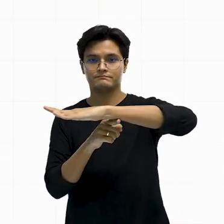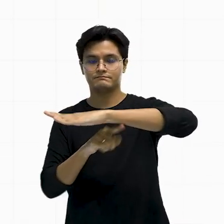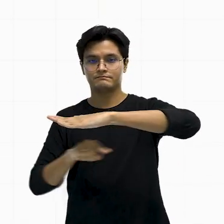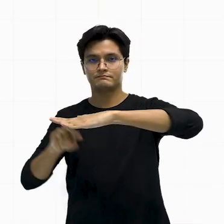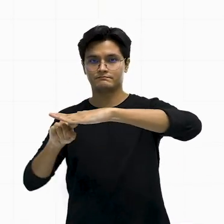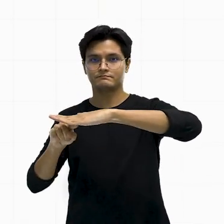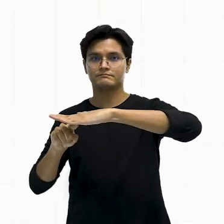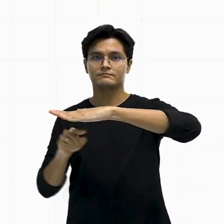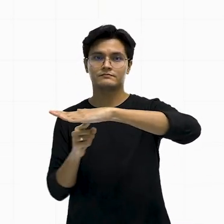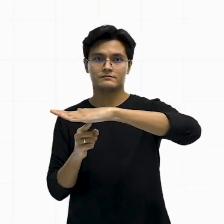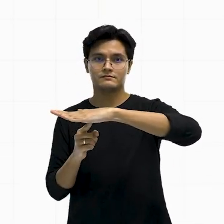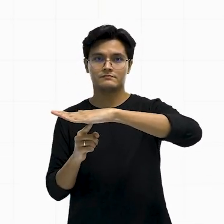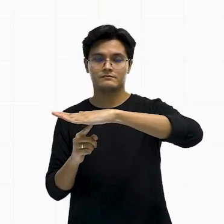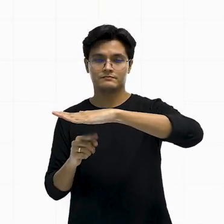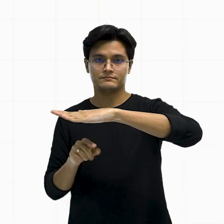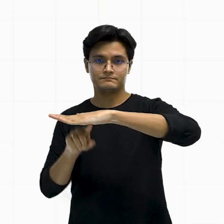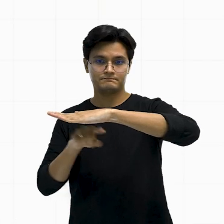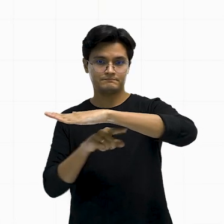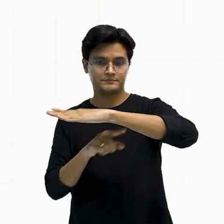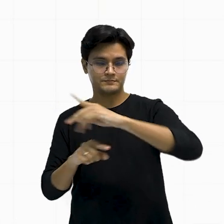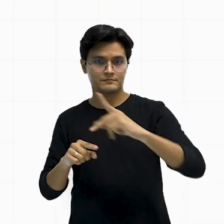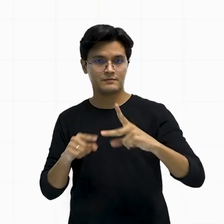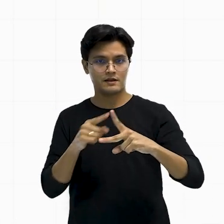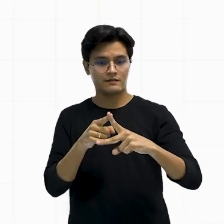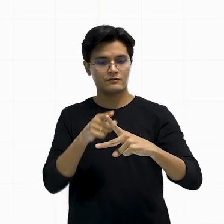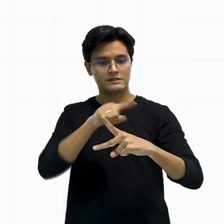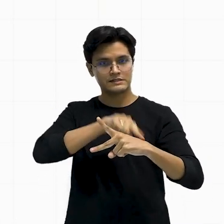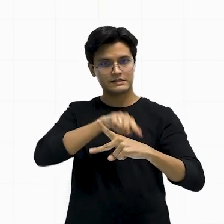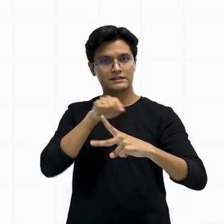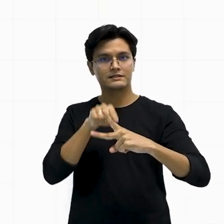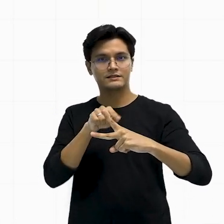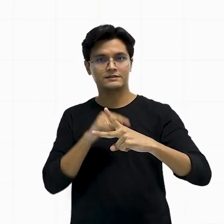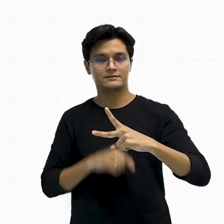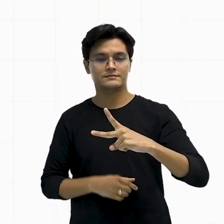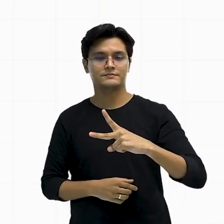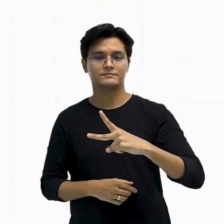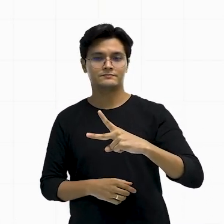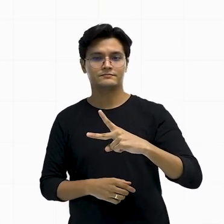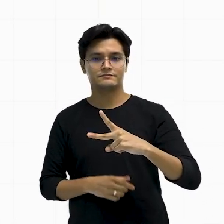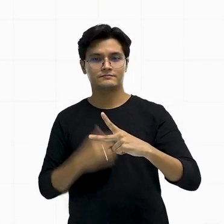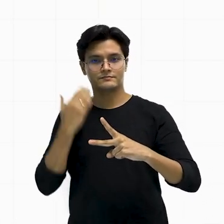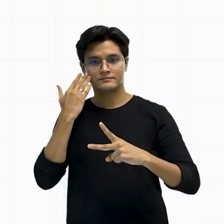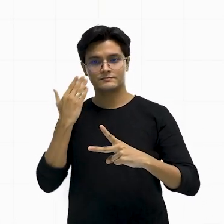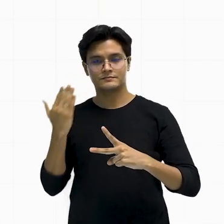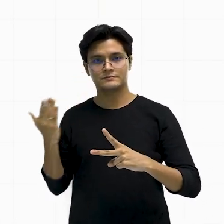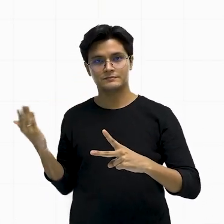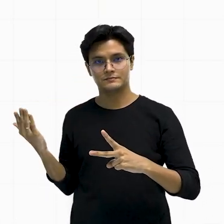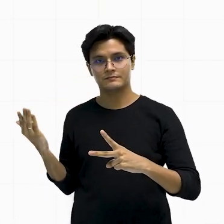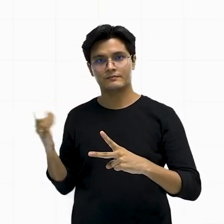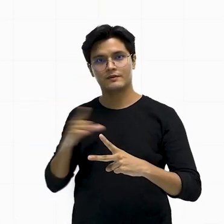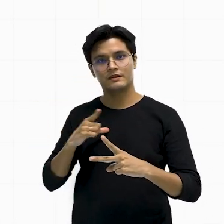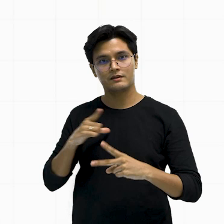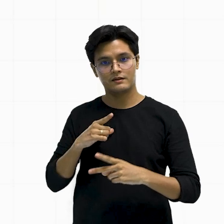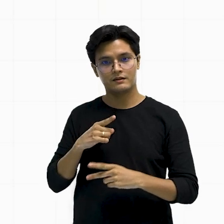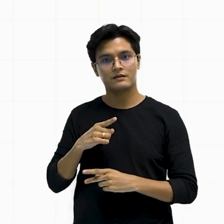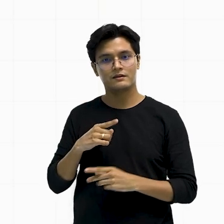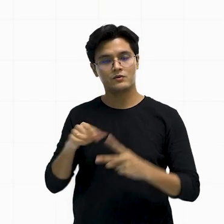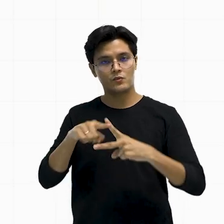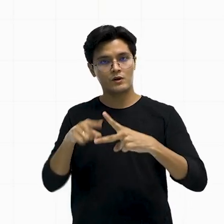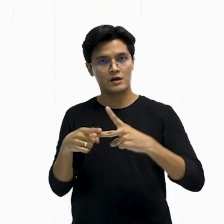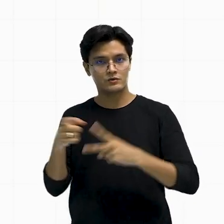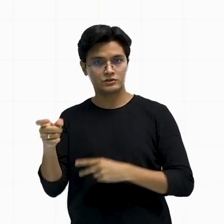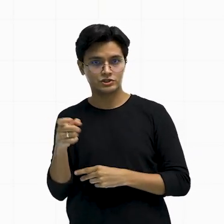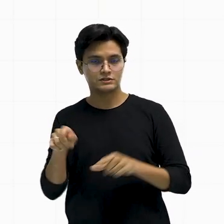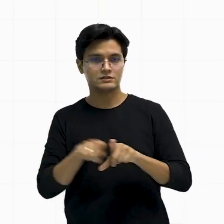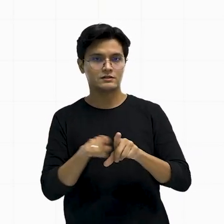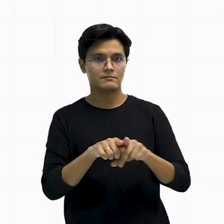significa que o restante está distribuído entre esse ângulo aqui e esse outro ângulo que